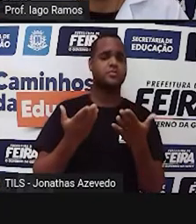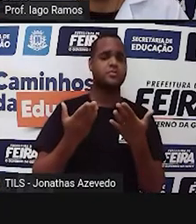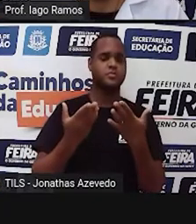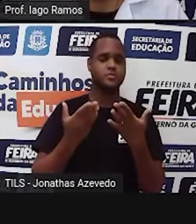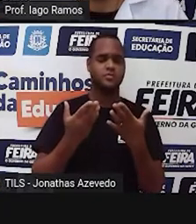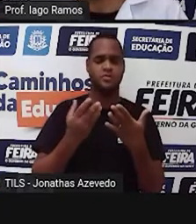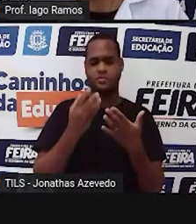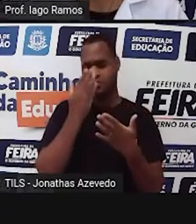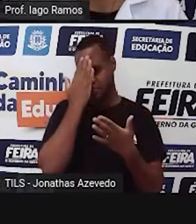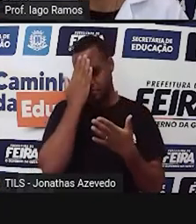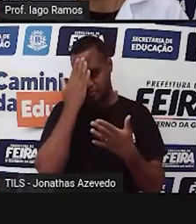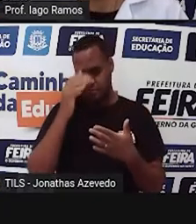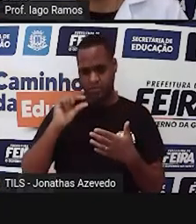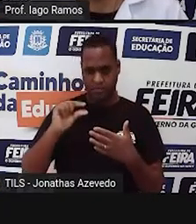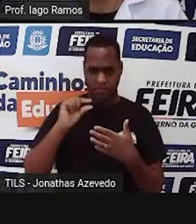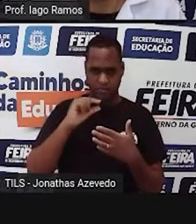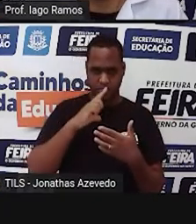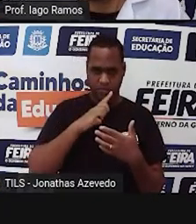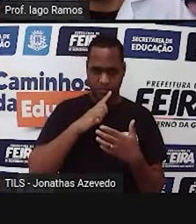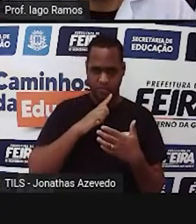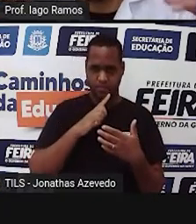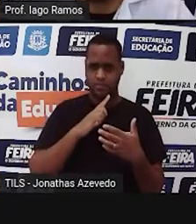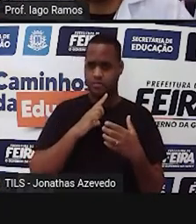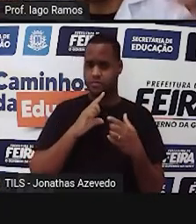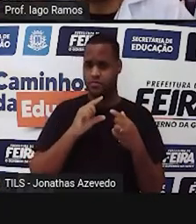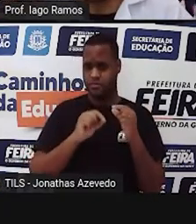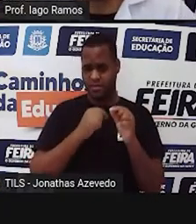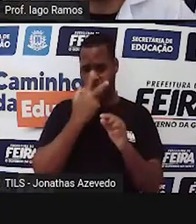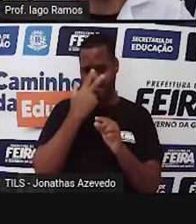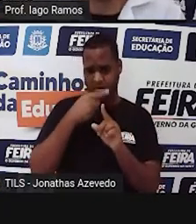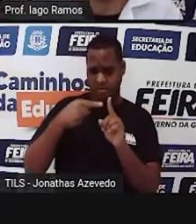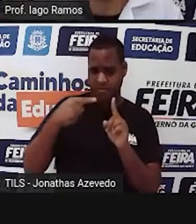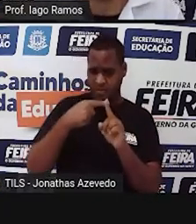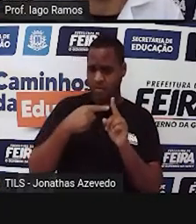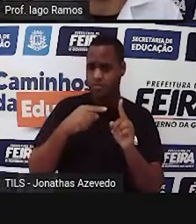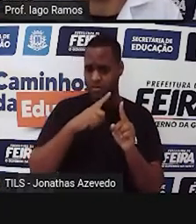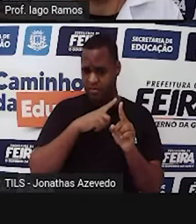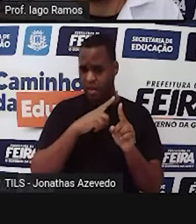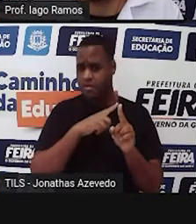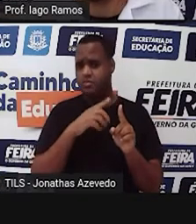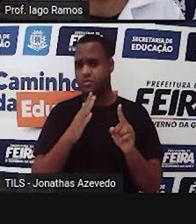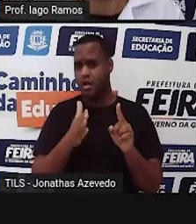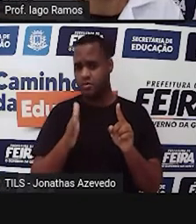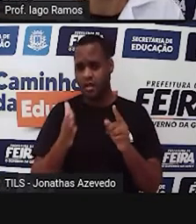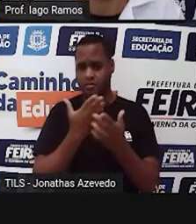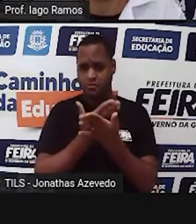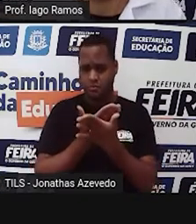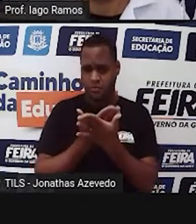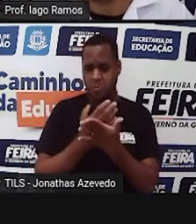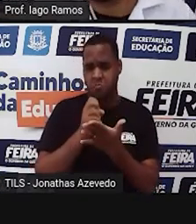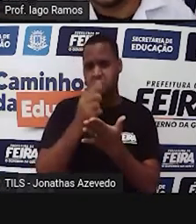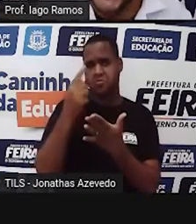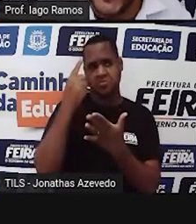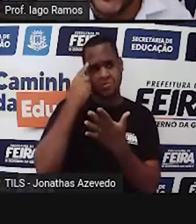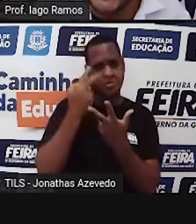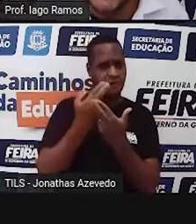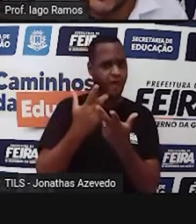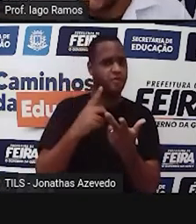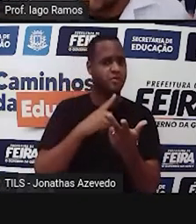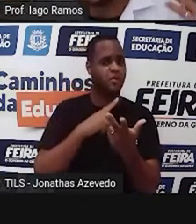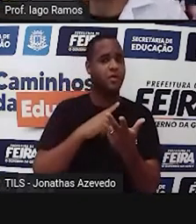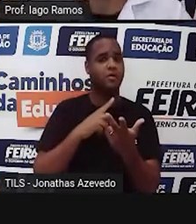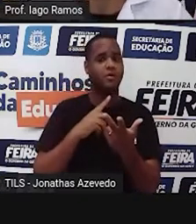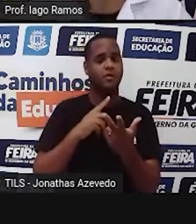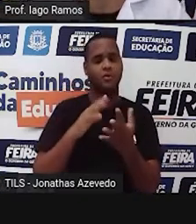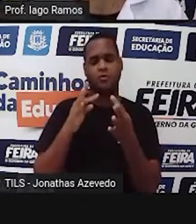Você tá sabendo pouco sobre medidas? Tá sabendo metade das coisas que você já estudou? Tá sabendo a maioria delas?